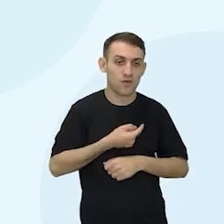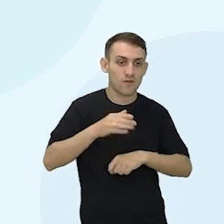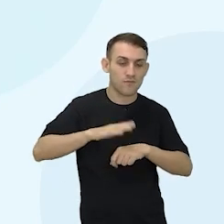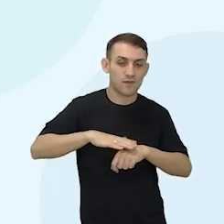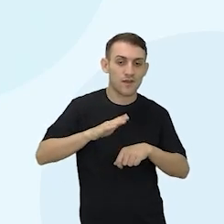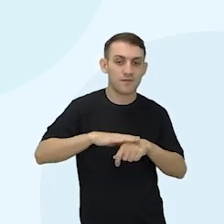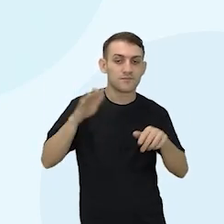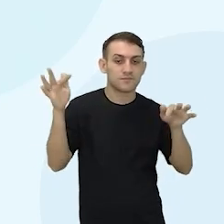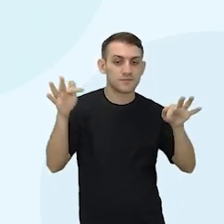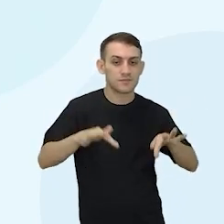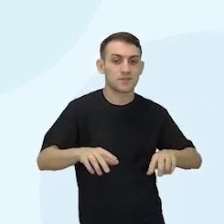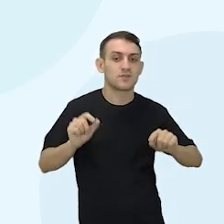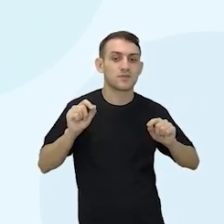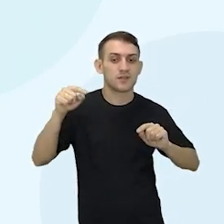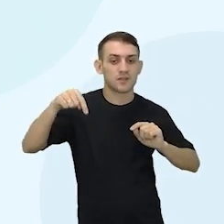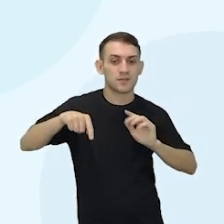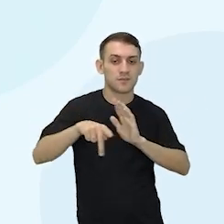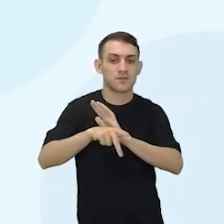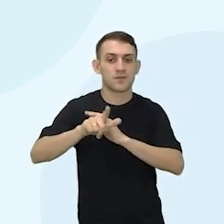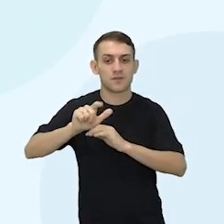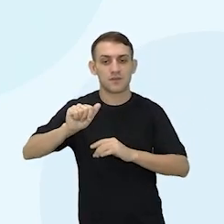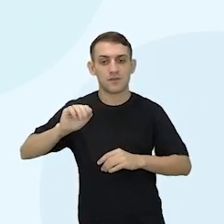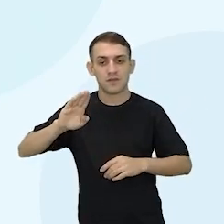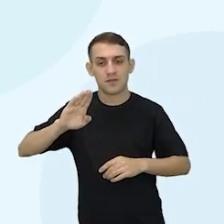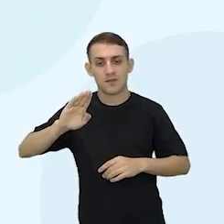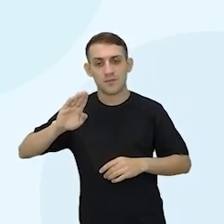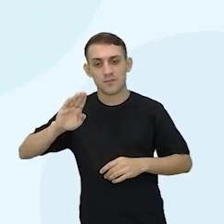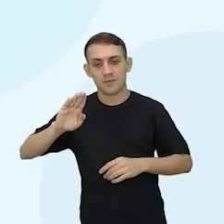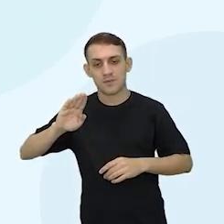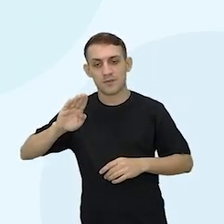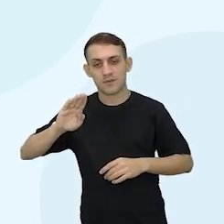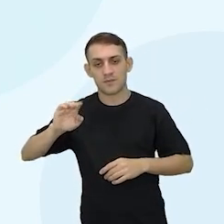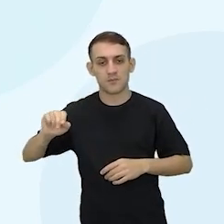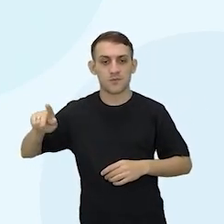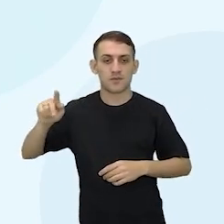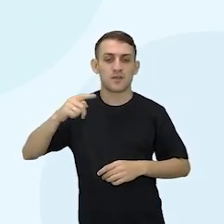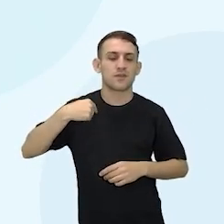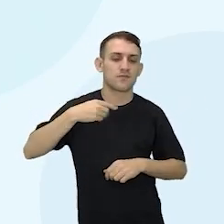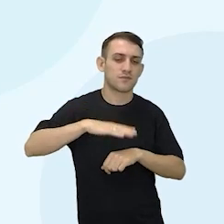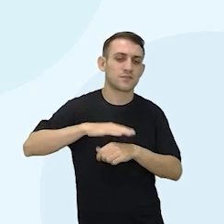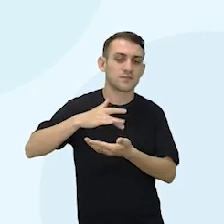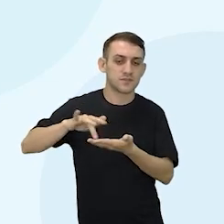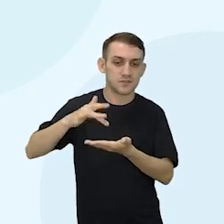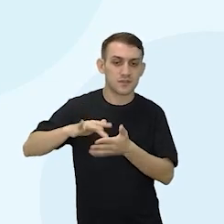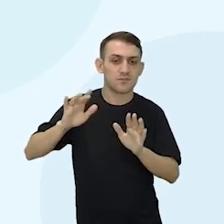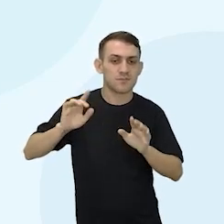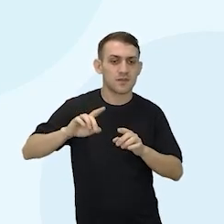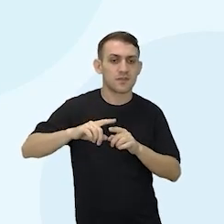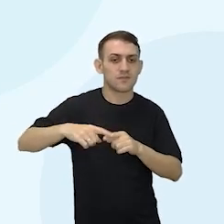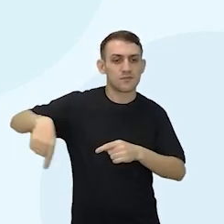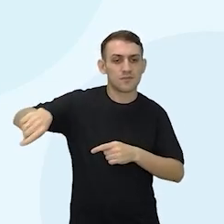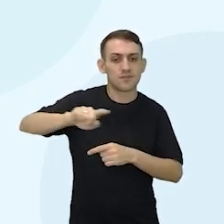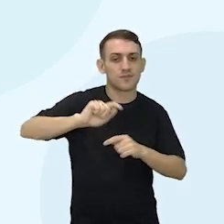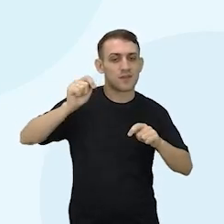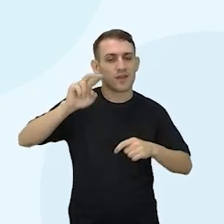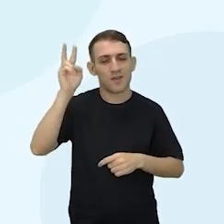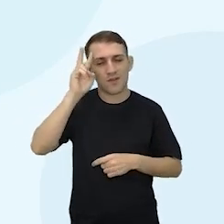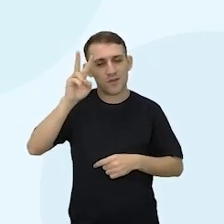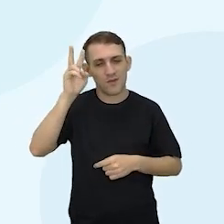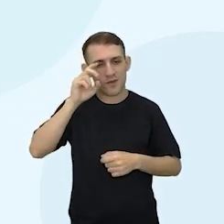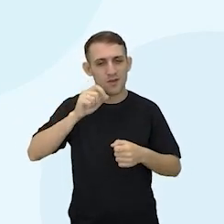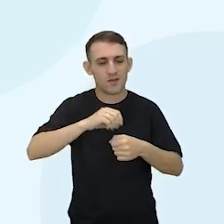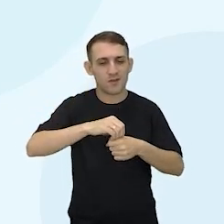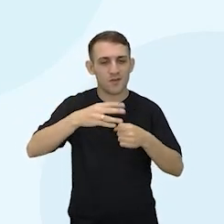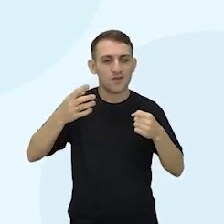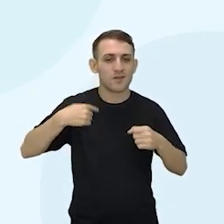finalização do nosso Lap Book. Eu fiz o meu digital. E o que vem por aí? Retomada dos conteúdos.